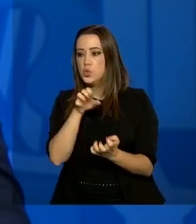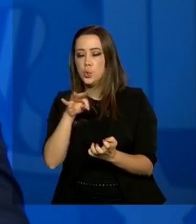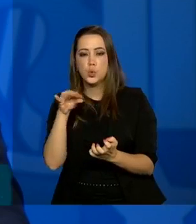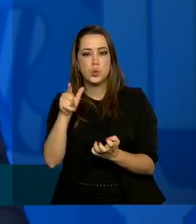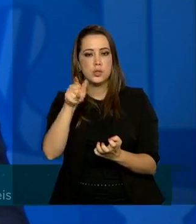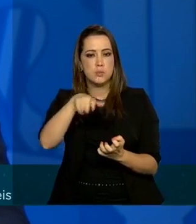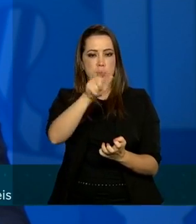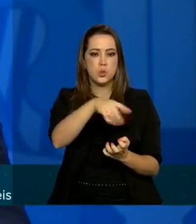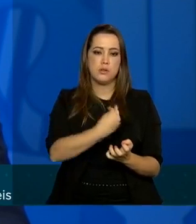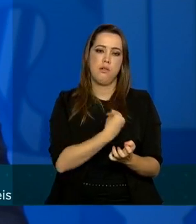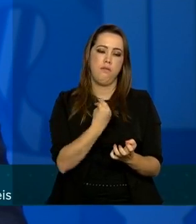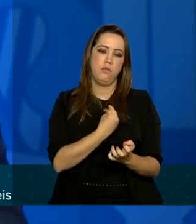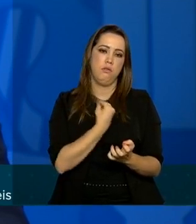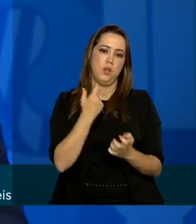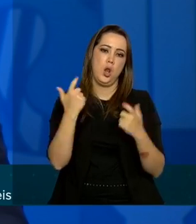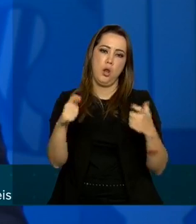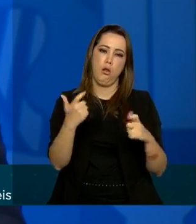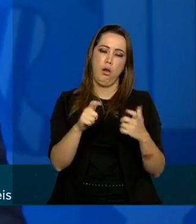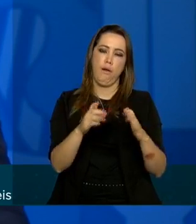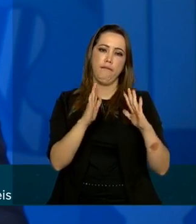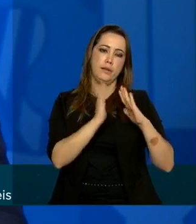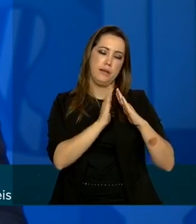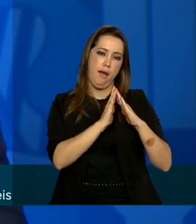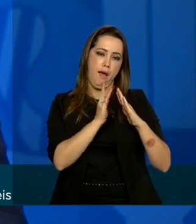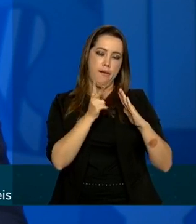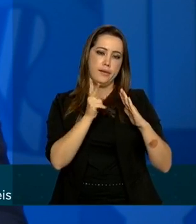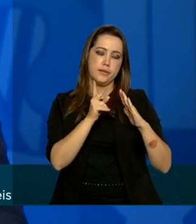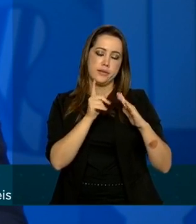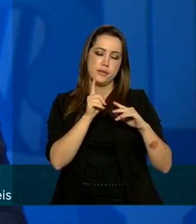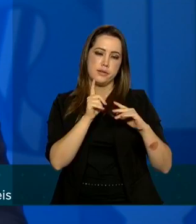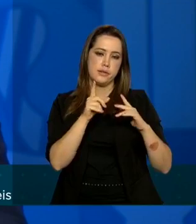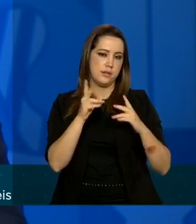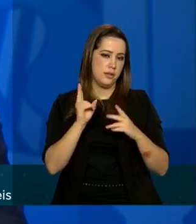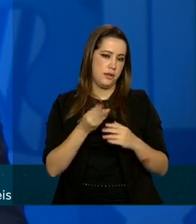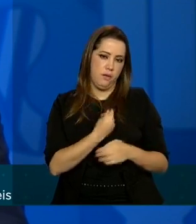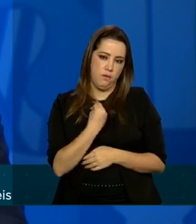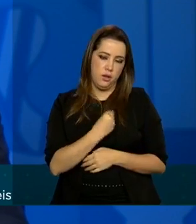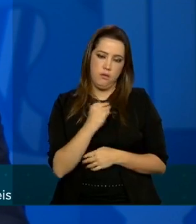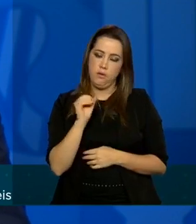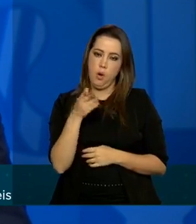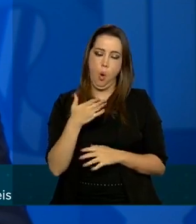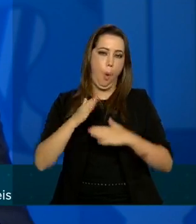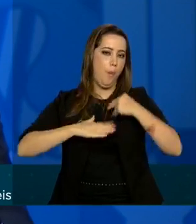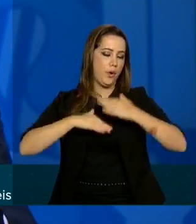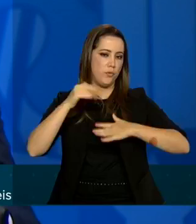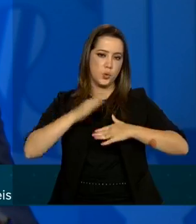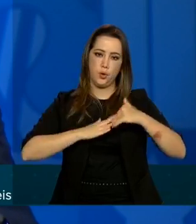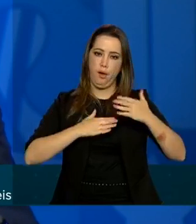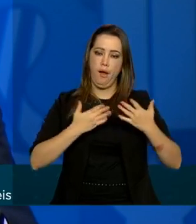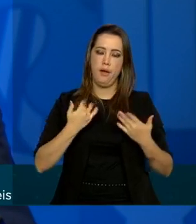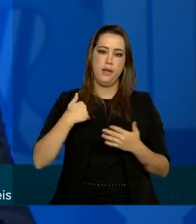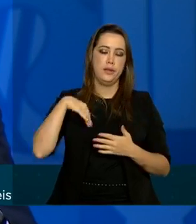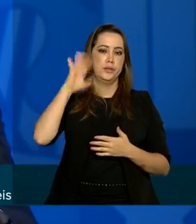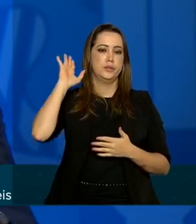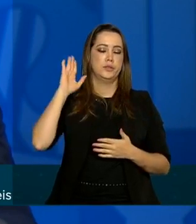asilos em unidades de longa permanência até mesmo os contatos profissionais com maior